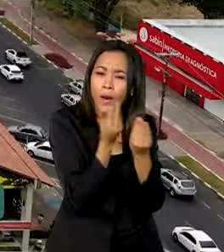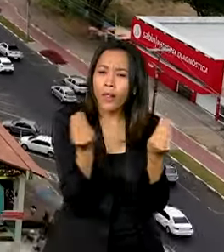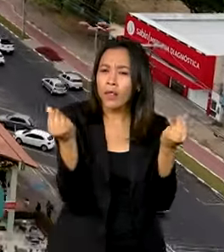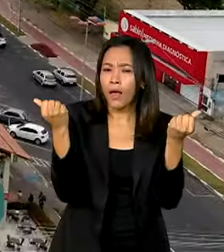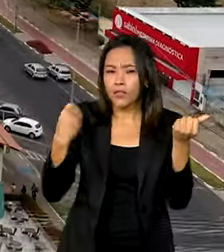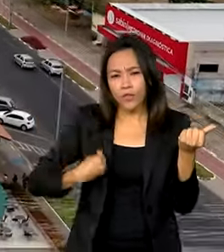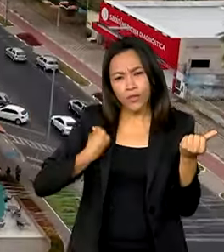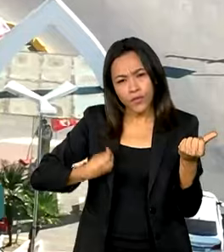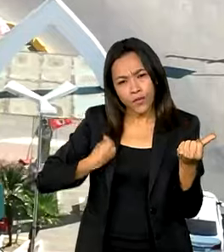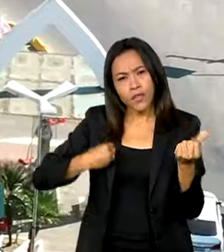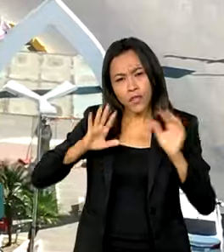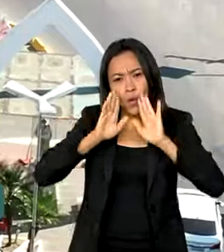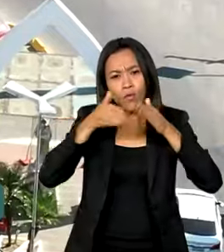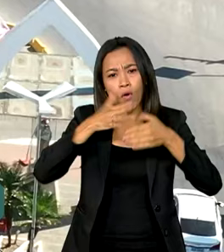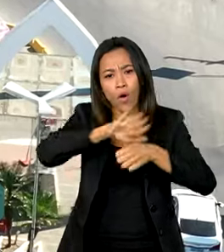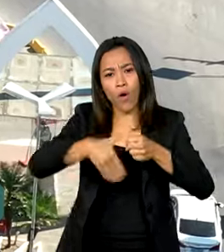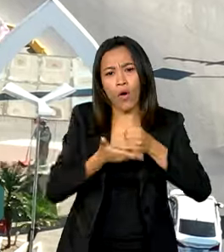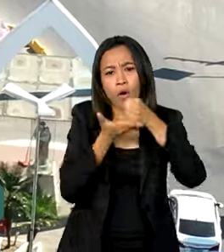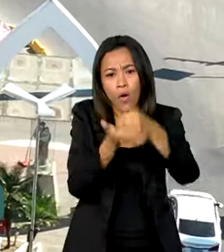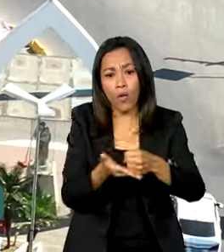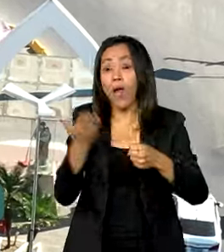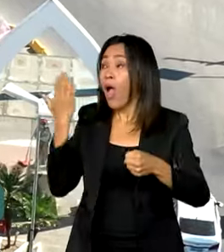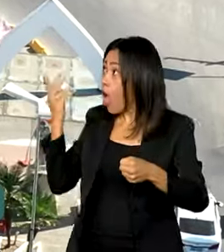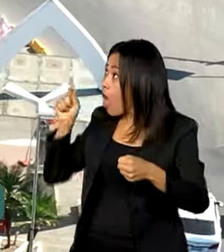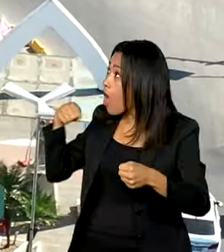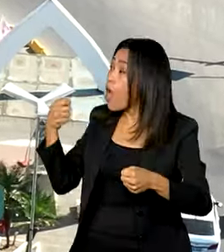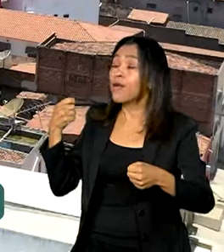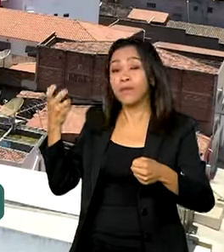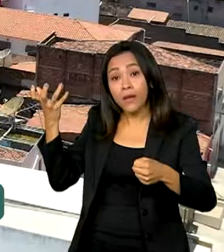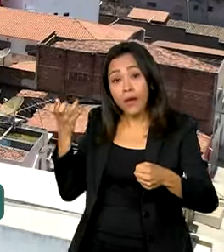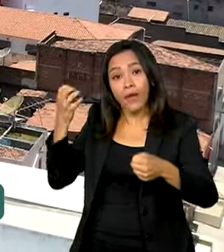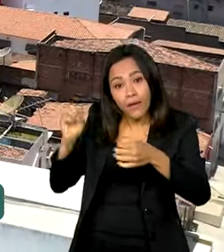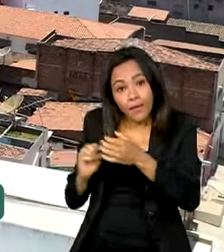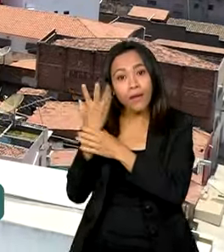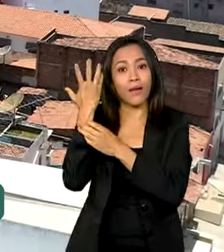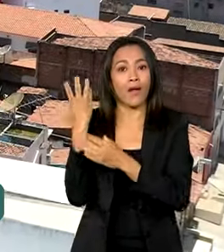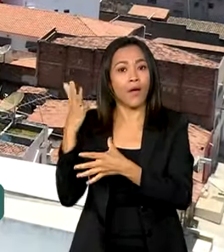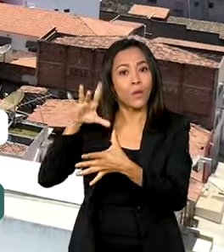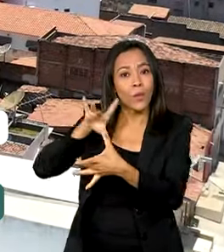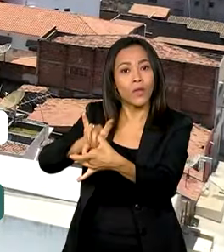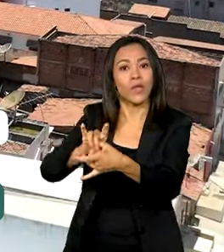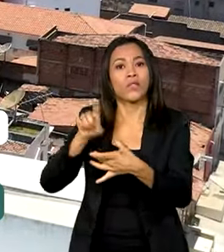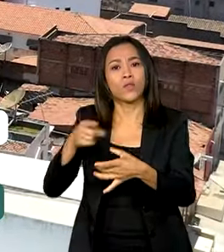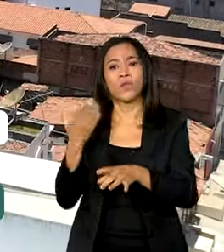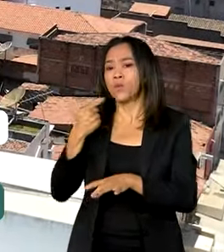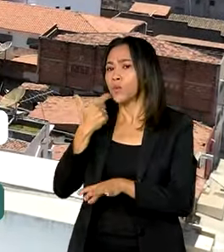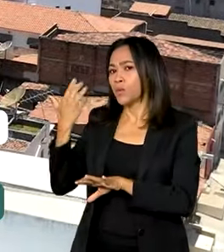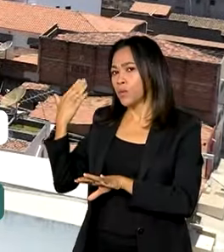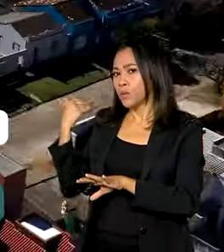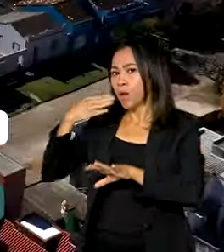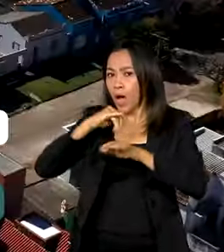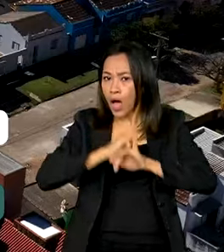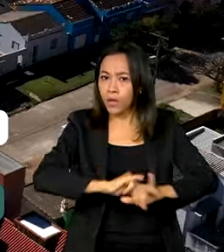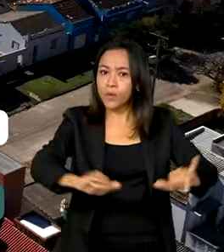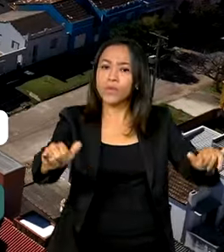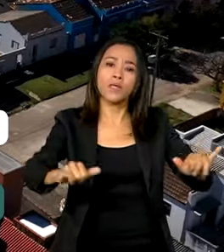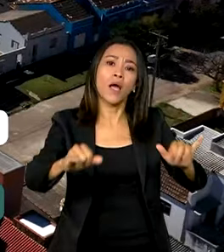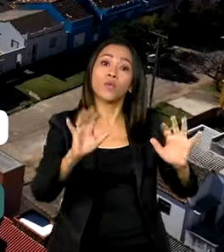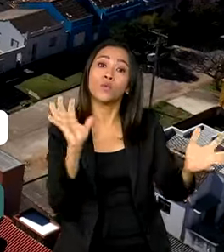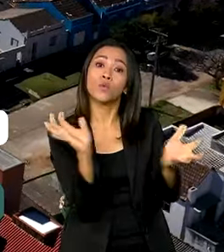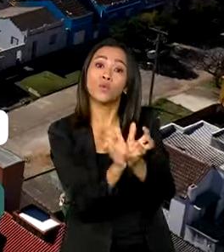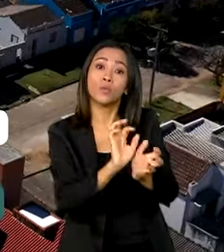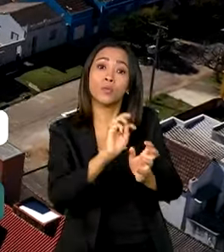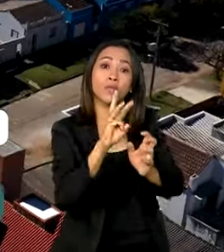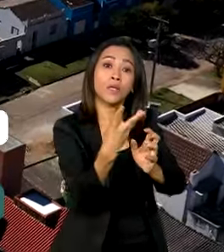forma sustentável. Esse é o cenário que se pretende criar com os investimentos anunciados na Missão 3 da política